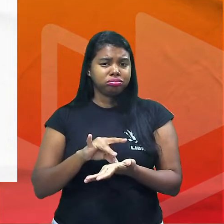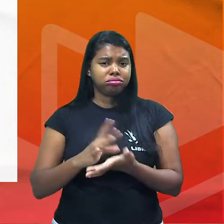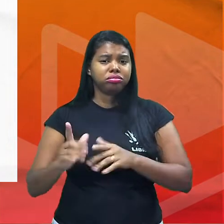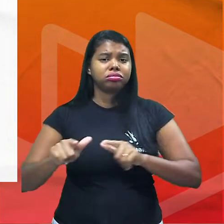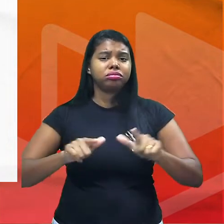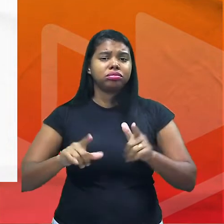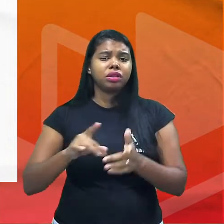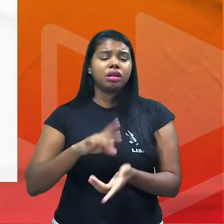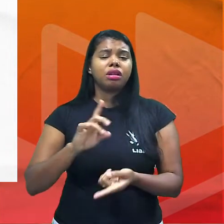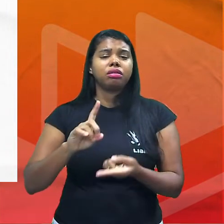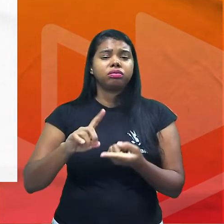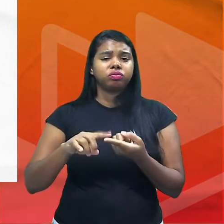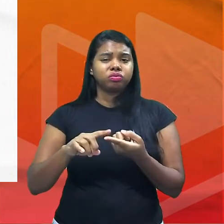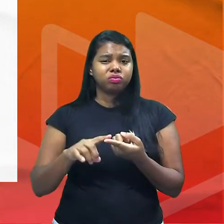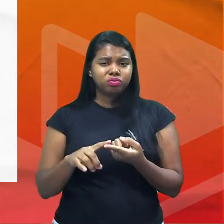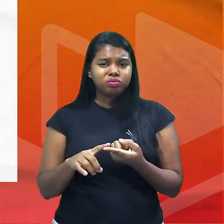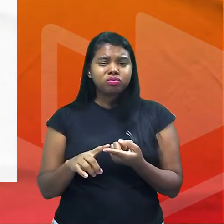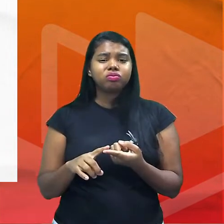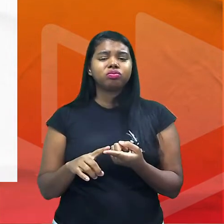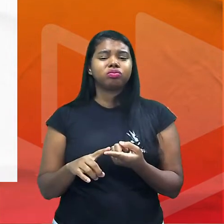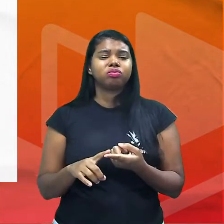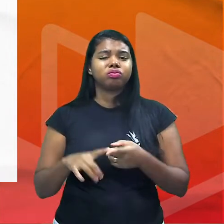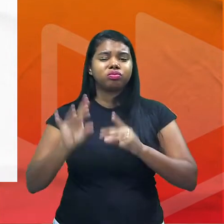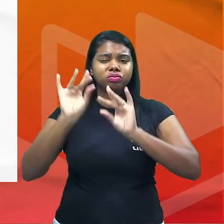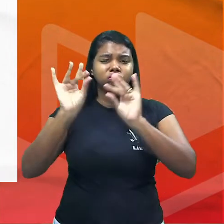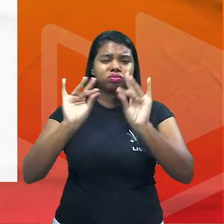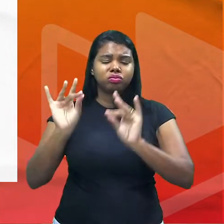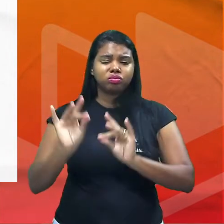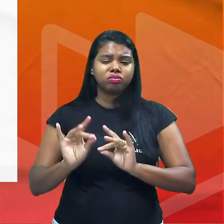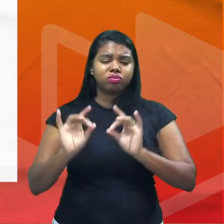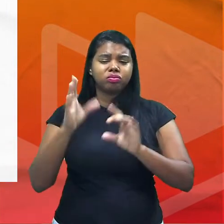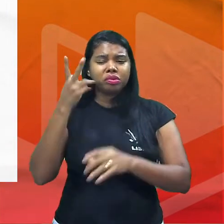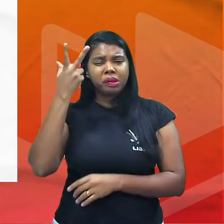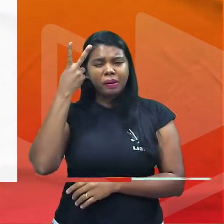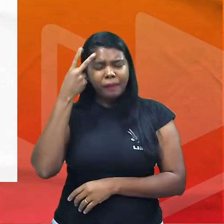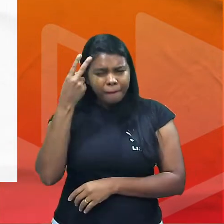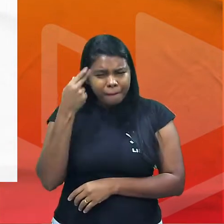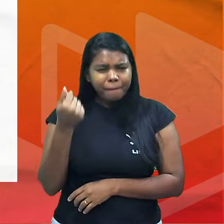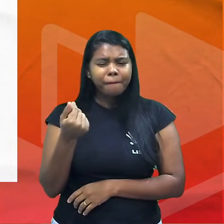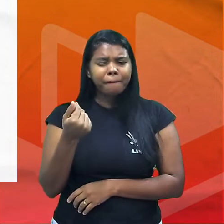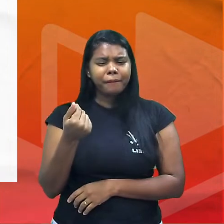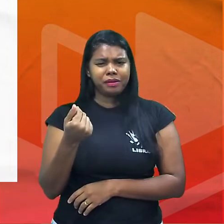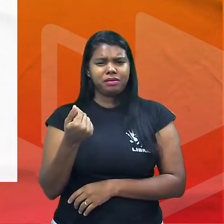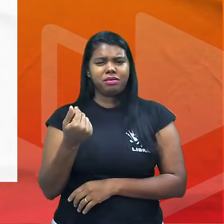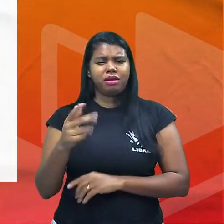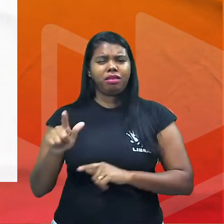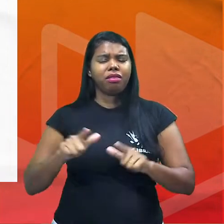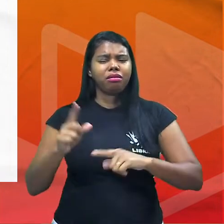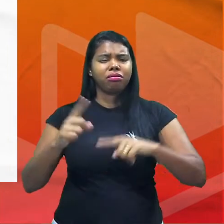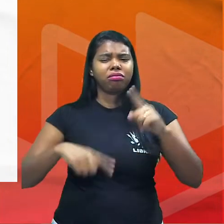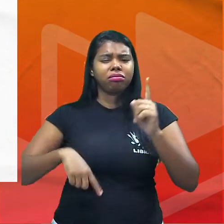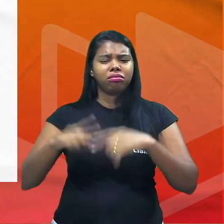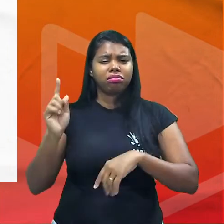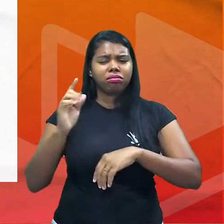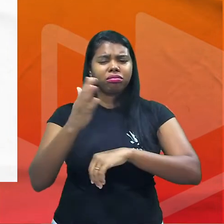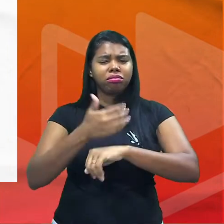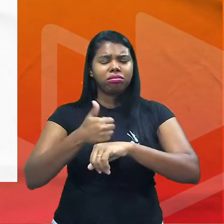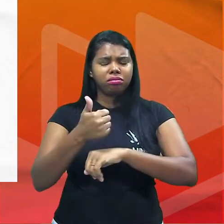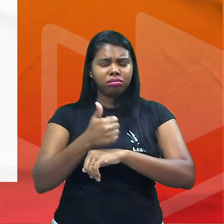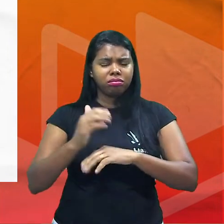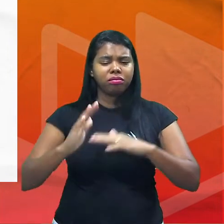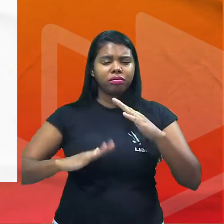sub super e ultra especialidades de uma mesma área gerando mega profissionais